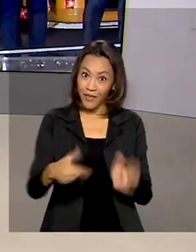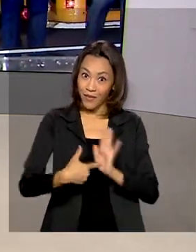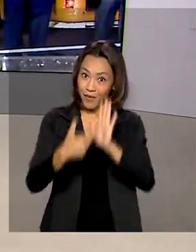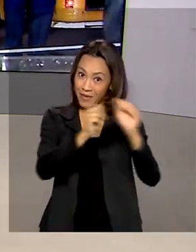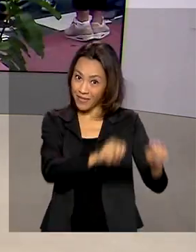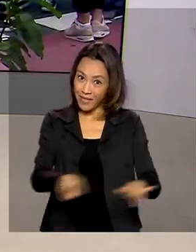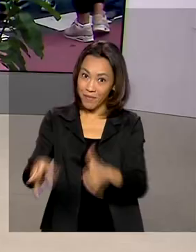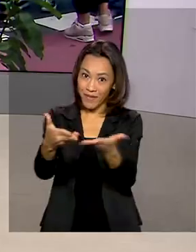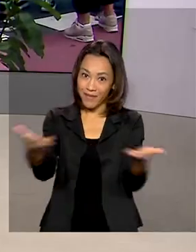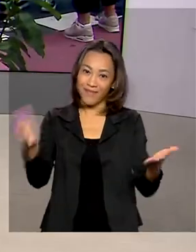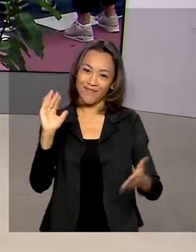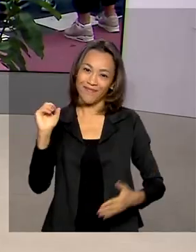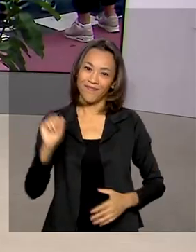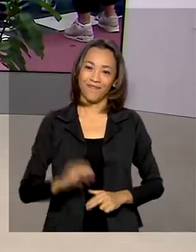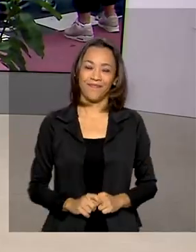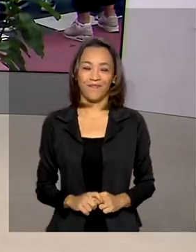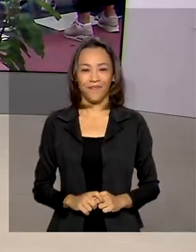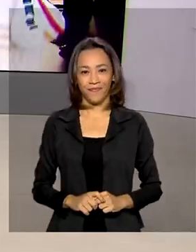esta semana. Tchau, tchau.